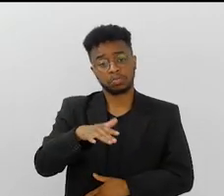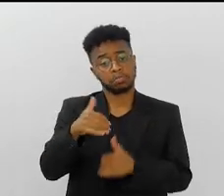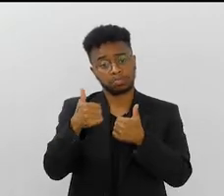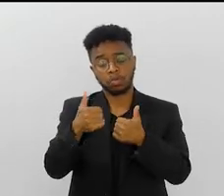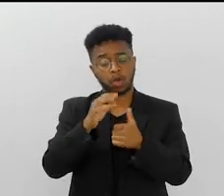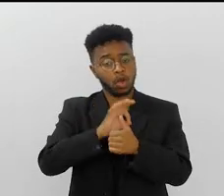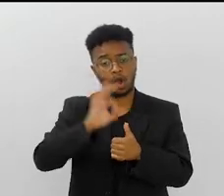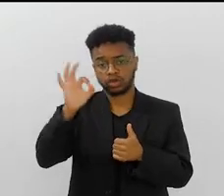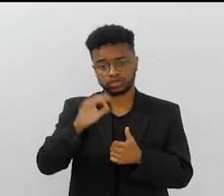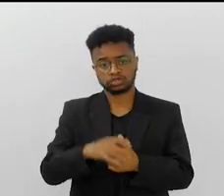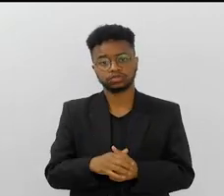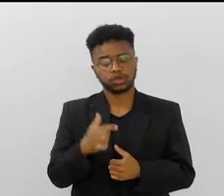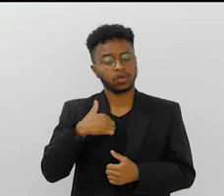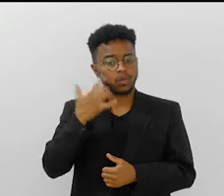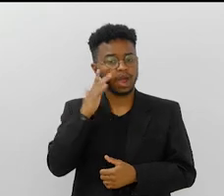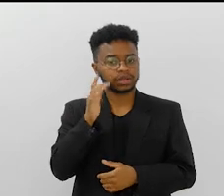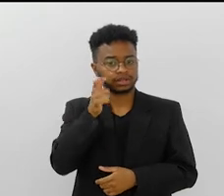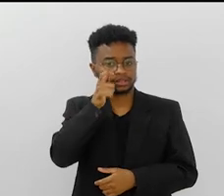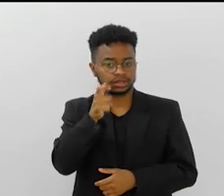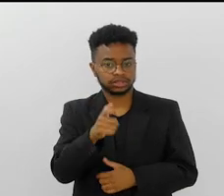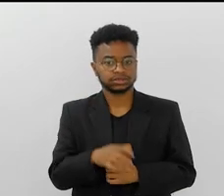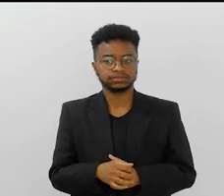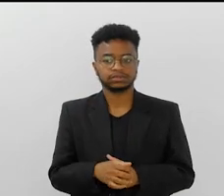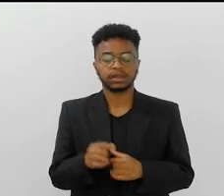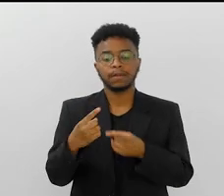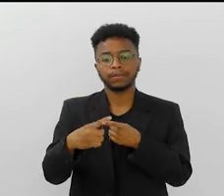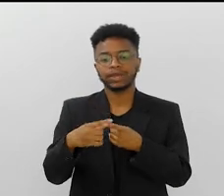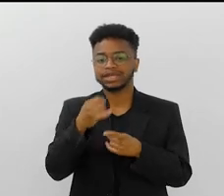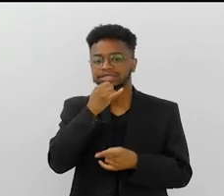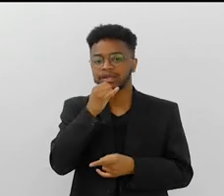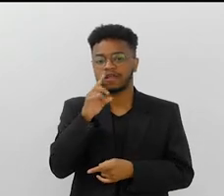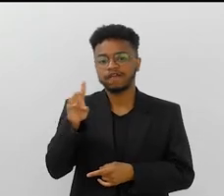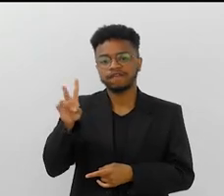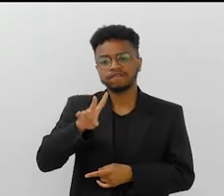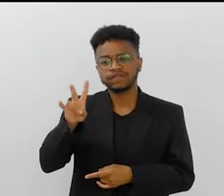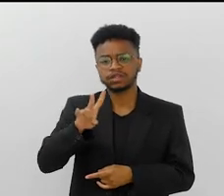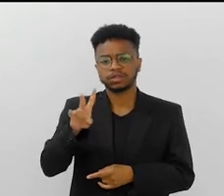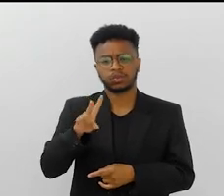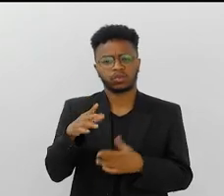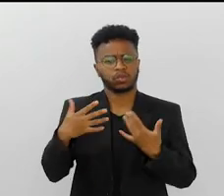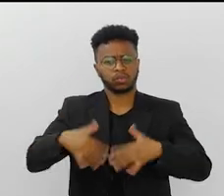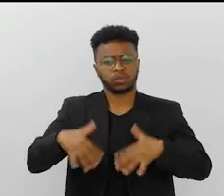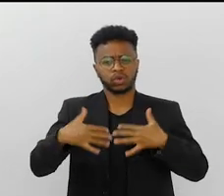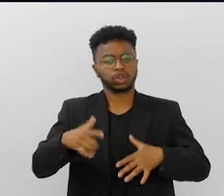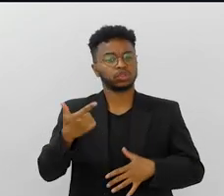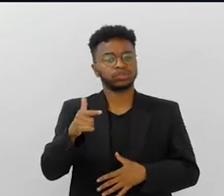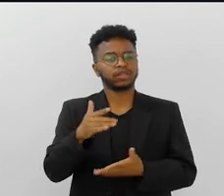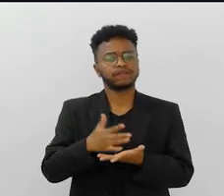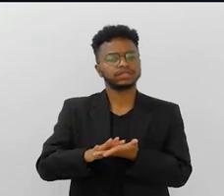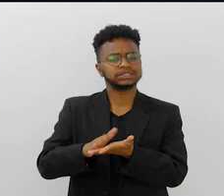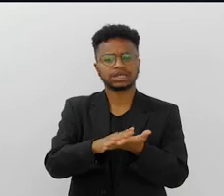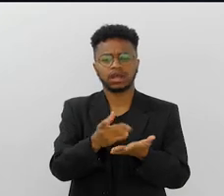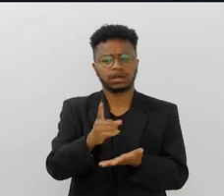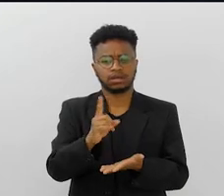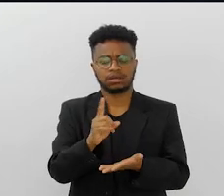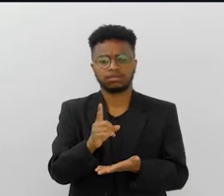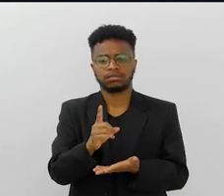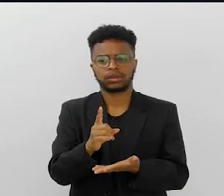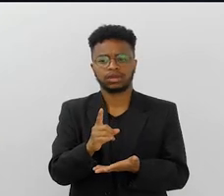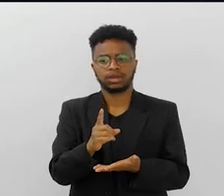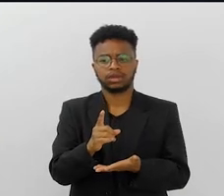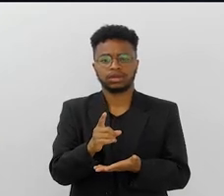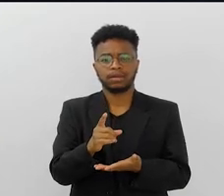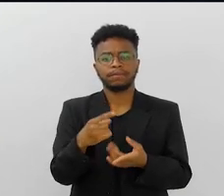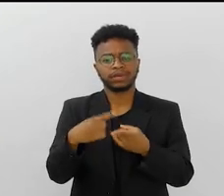show foi muito diversificado. Isso eu achei uma coisa interessante. A apresentação da Vila Isabel, por exemplo, foi uma coisa muito inquietante. Não teve samba, né?